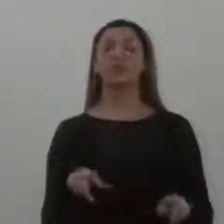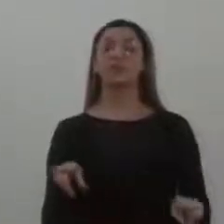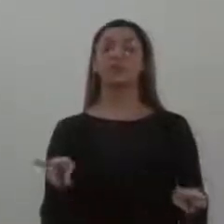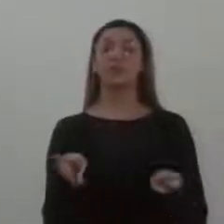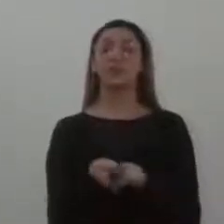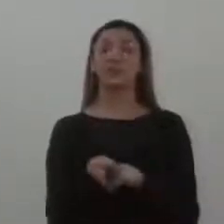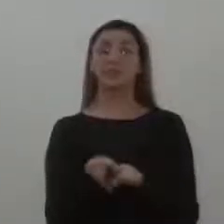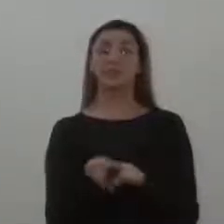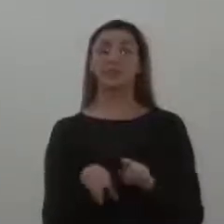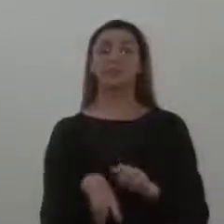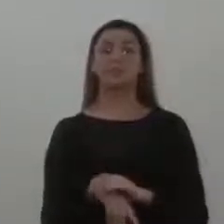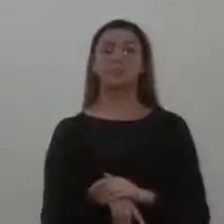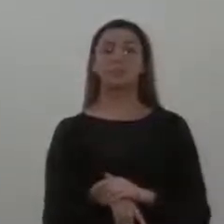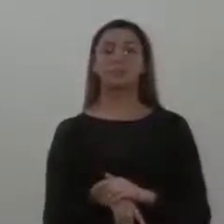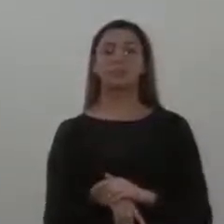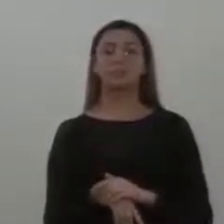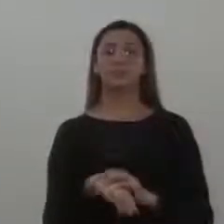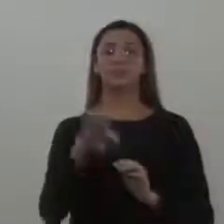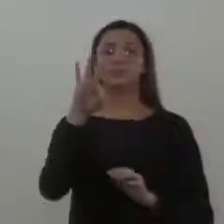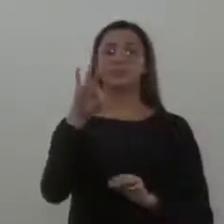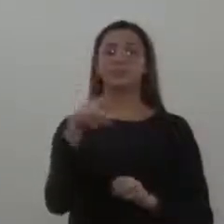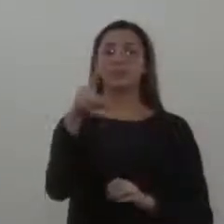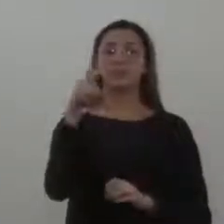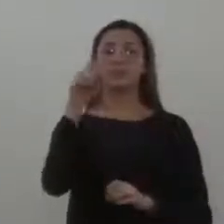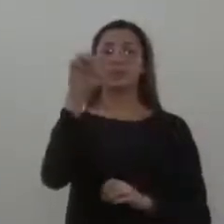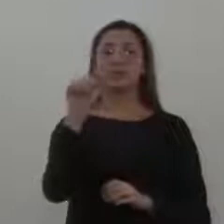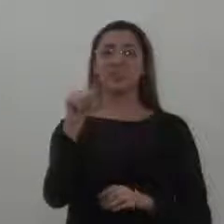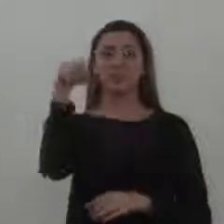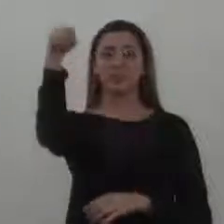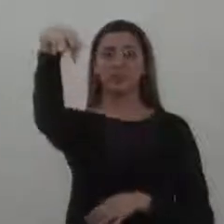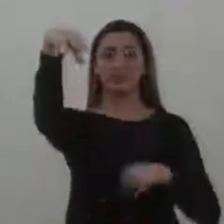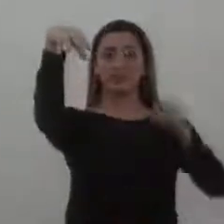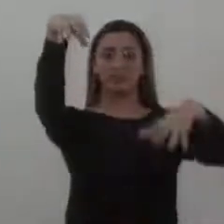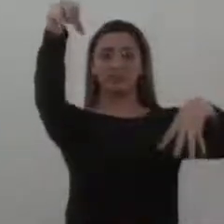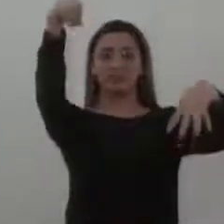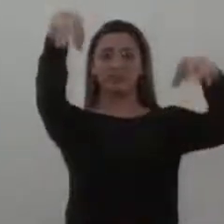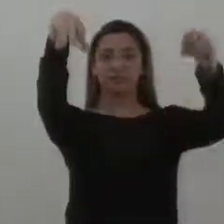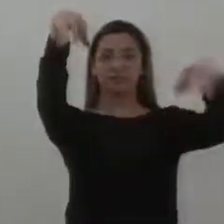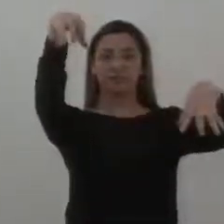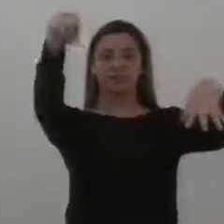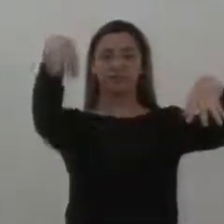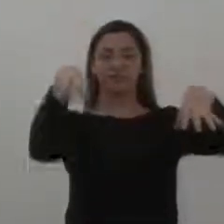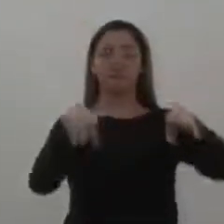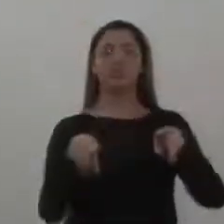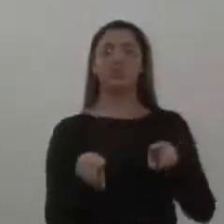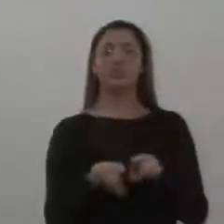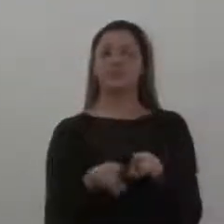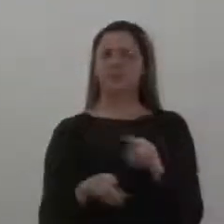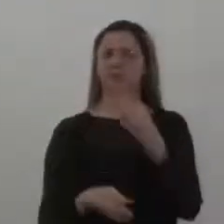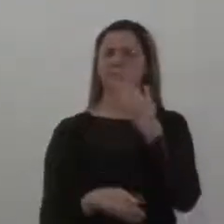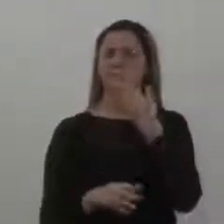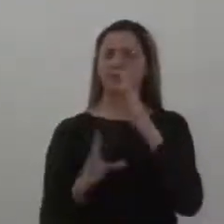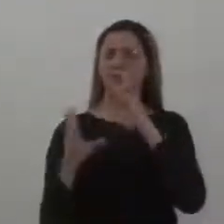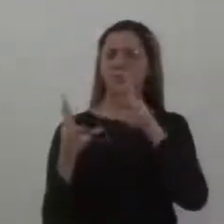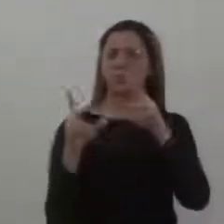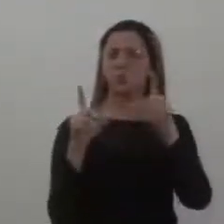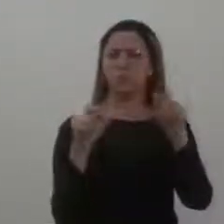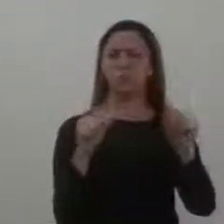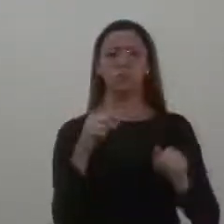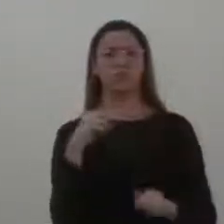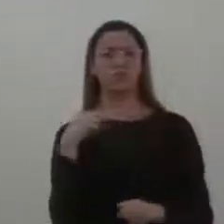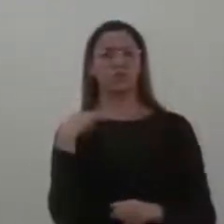taxa de eliminação. A taxa de eliminação chegou à resposta do requerimento que fiz, junto com todos os vereadores dessa casa.